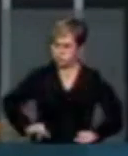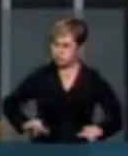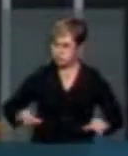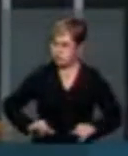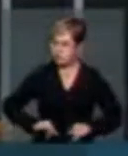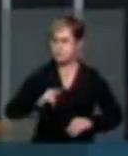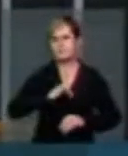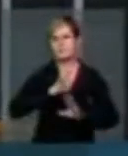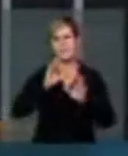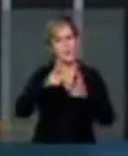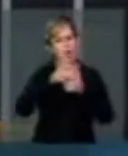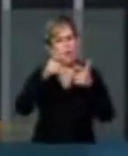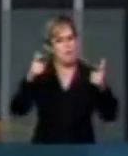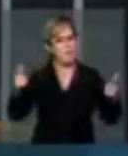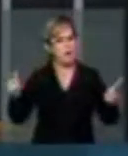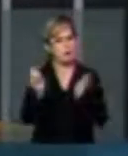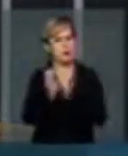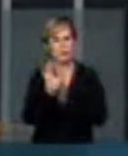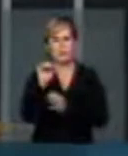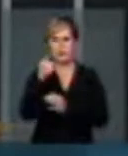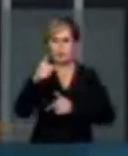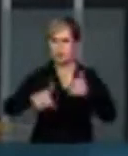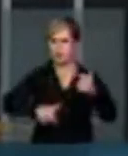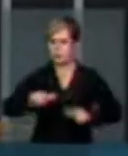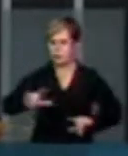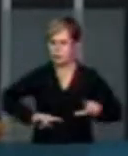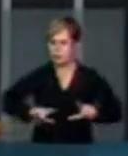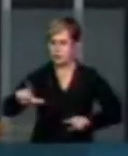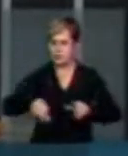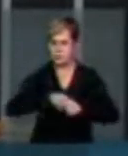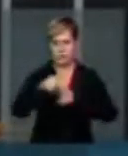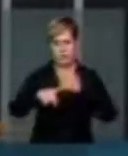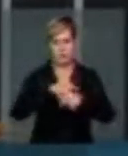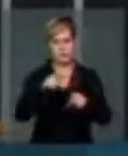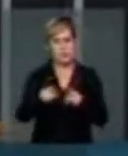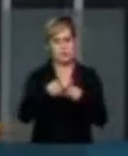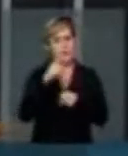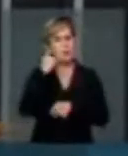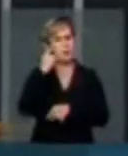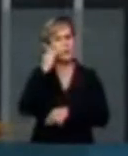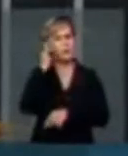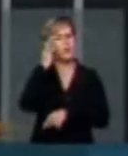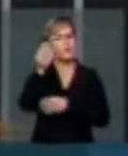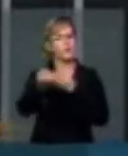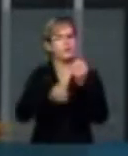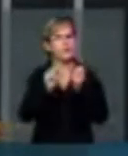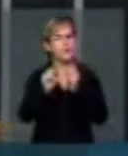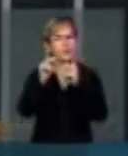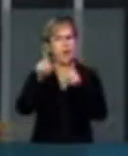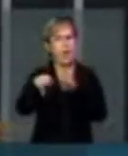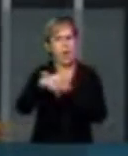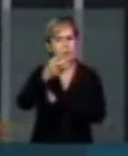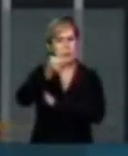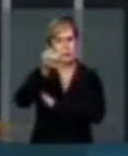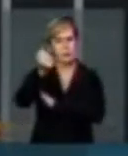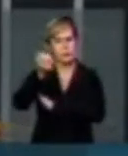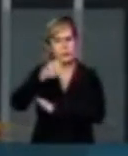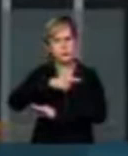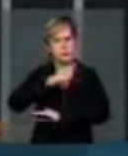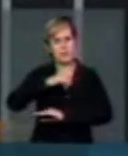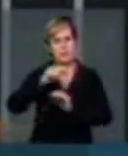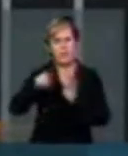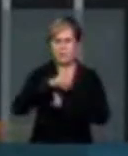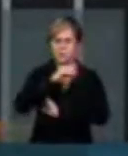encontrava a maioria desses milhares de ex-funcionários, especialmente da perspectiva futura de aposentados e pensionistas que sobrevidem com as